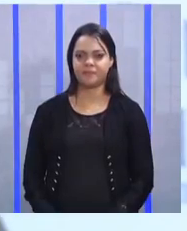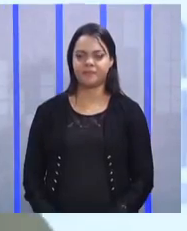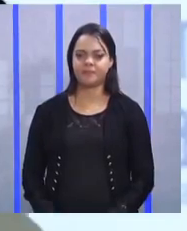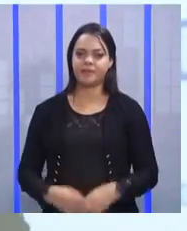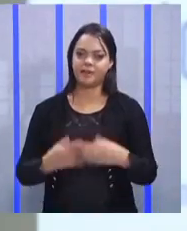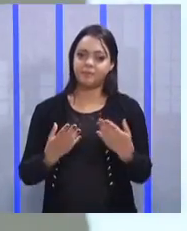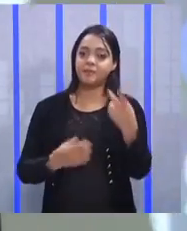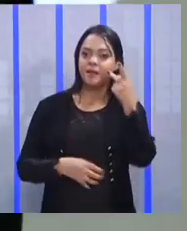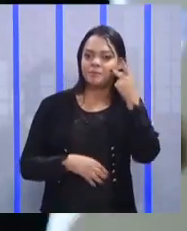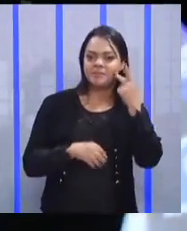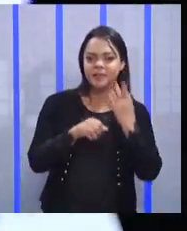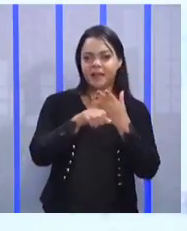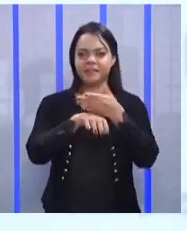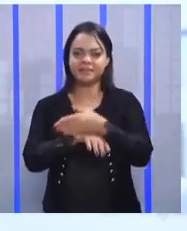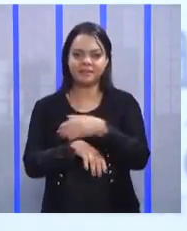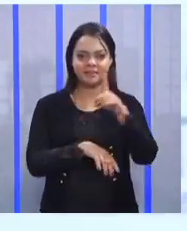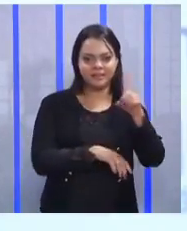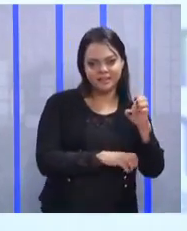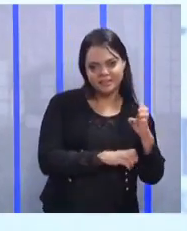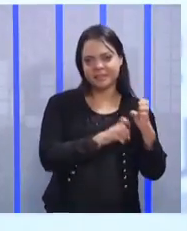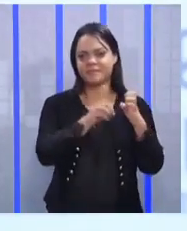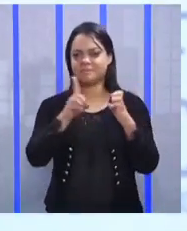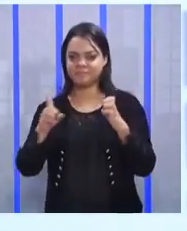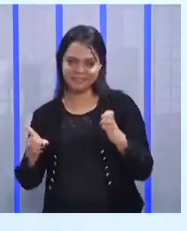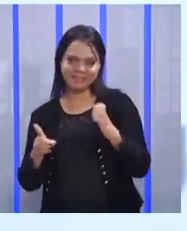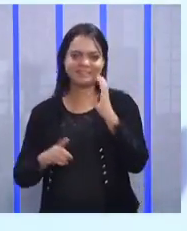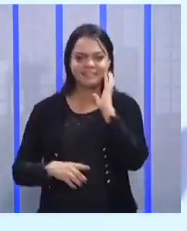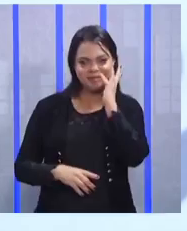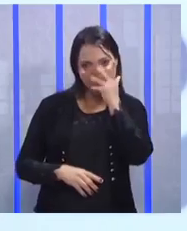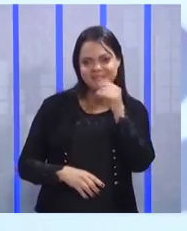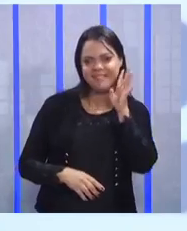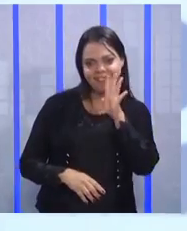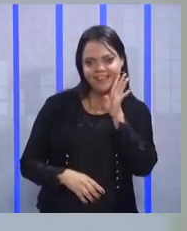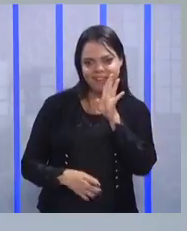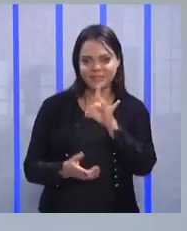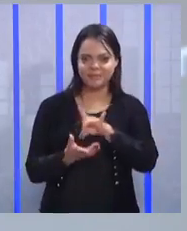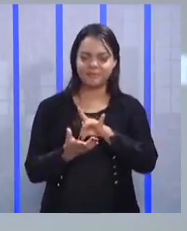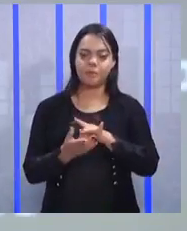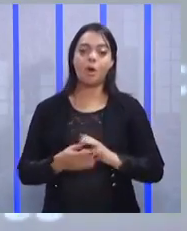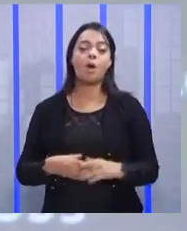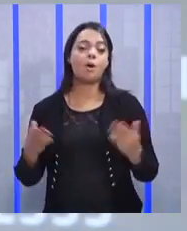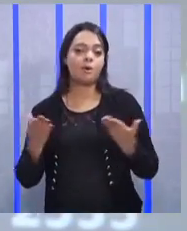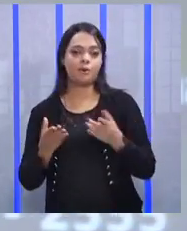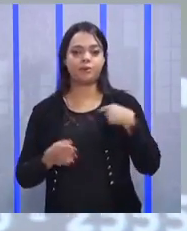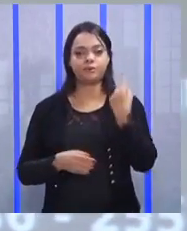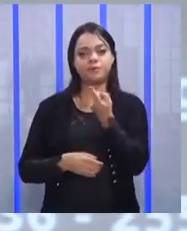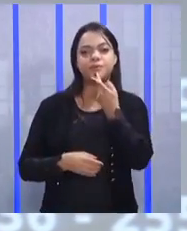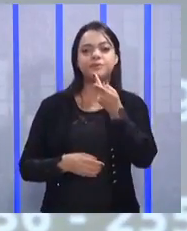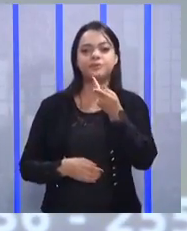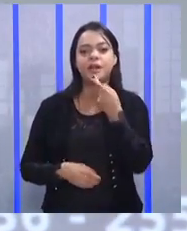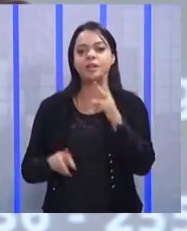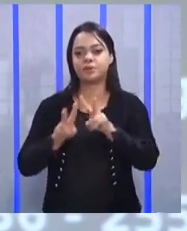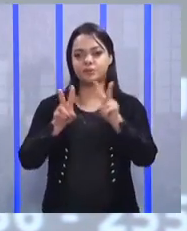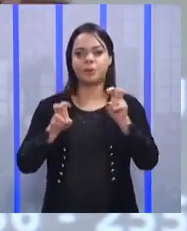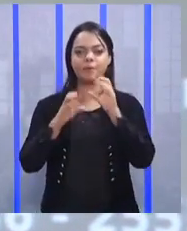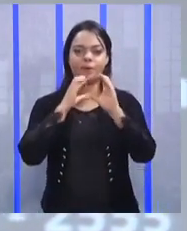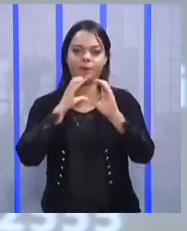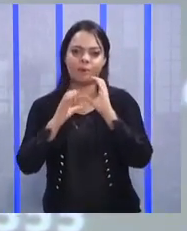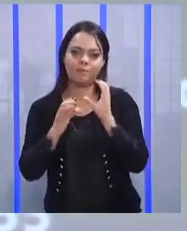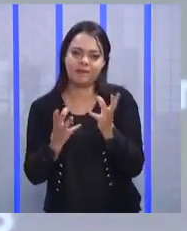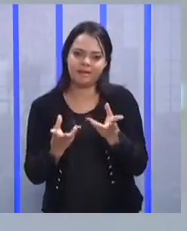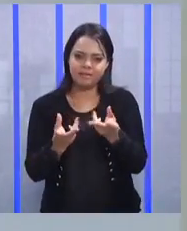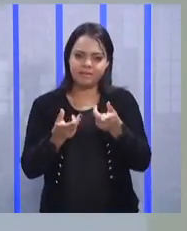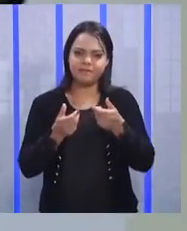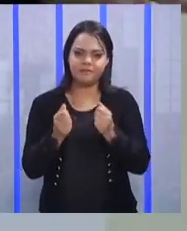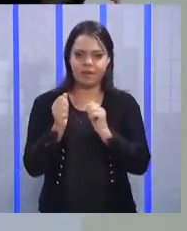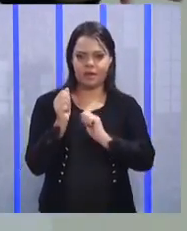Aí, a Priscila entrando da esquerda para a direita, não está agradável, gente? Hoje a gente vai falar sobre comunicação eficaz,